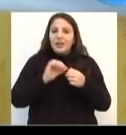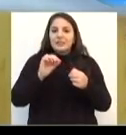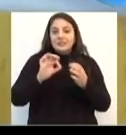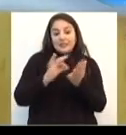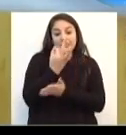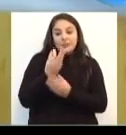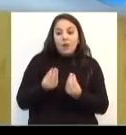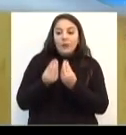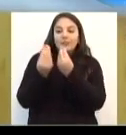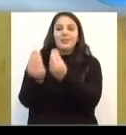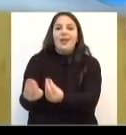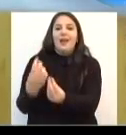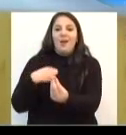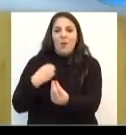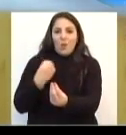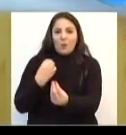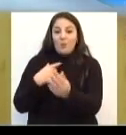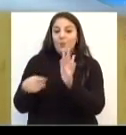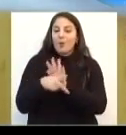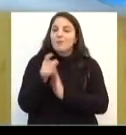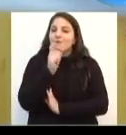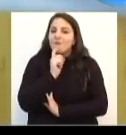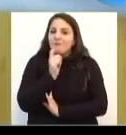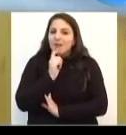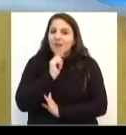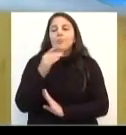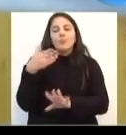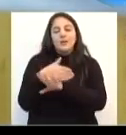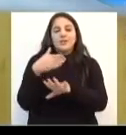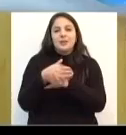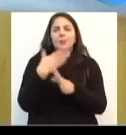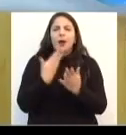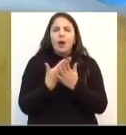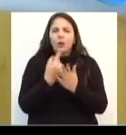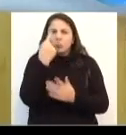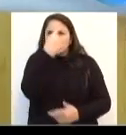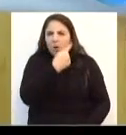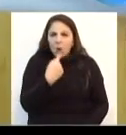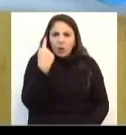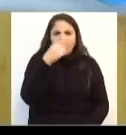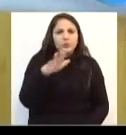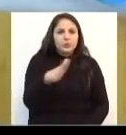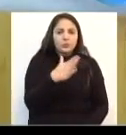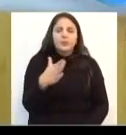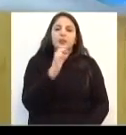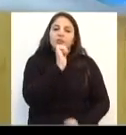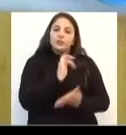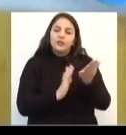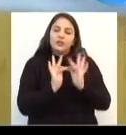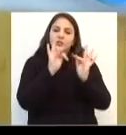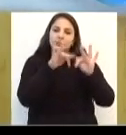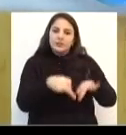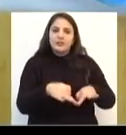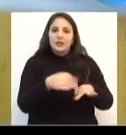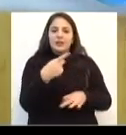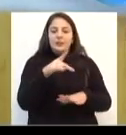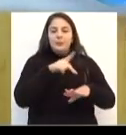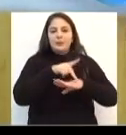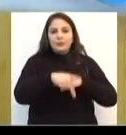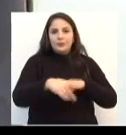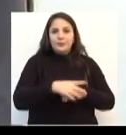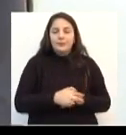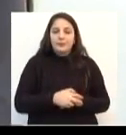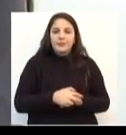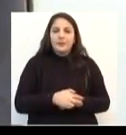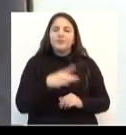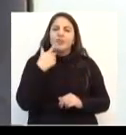leva o seu agasalho, né, e aí vai participar dessa aula, que tem duração de aproximadamente uma hora, e é a nossa atividade de encerramento aqui em Passo Fundo.